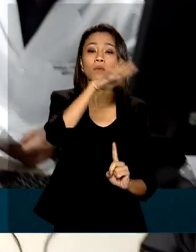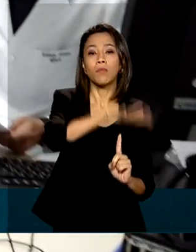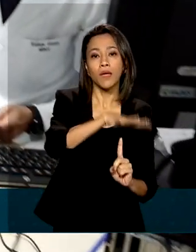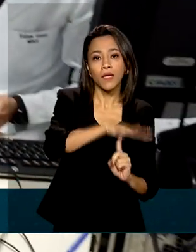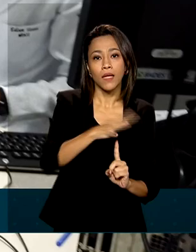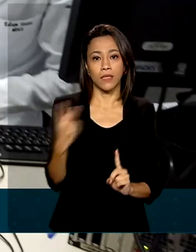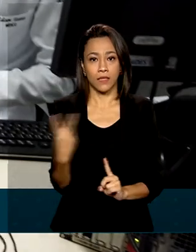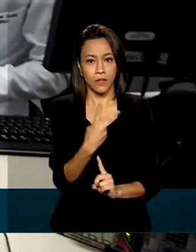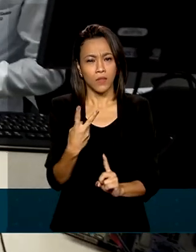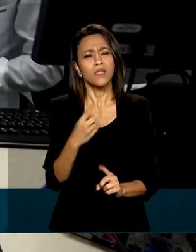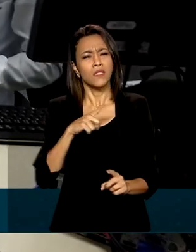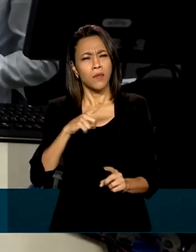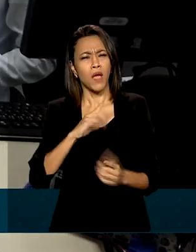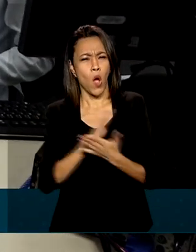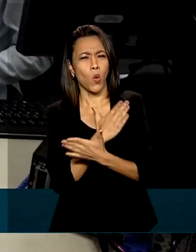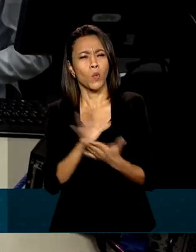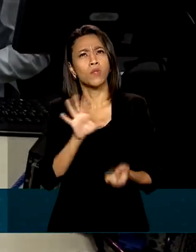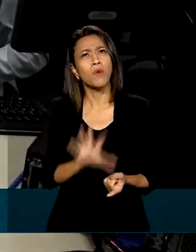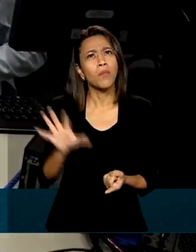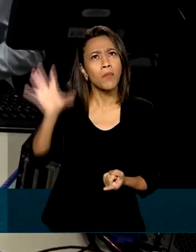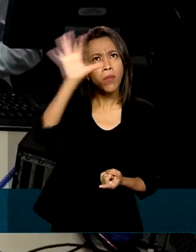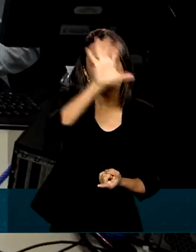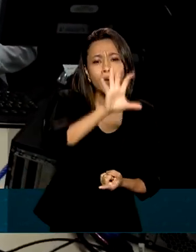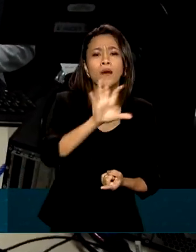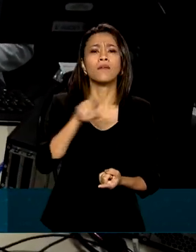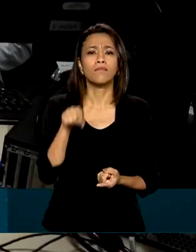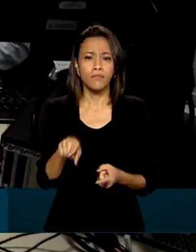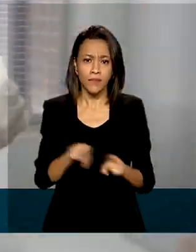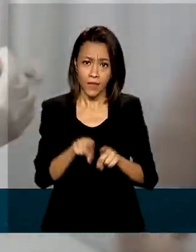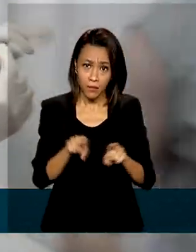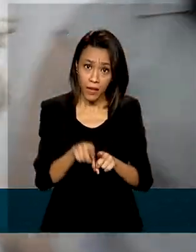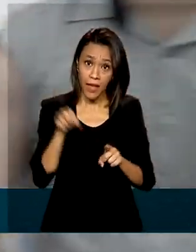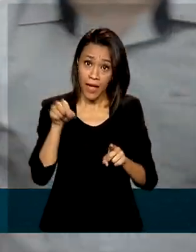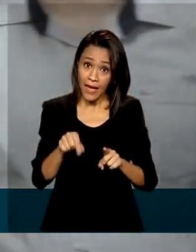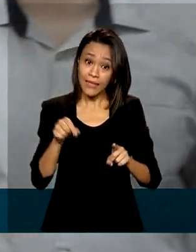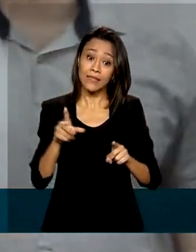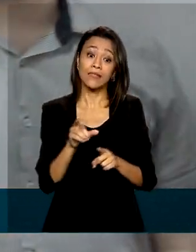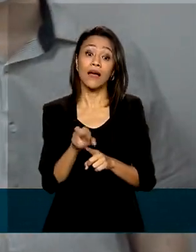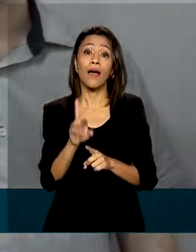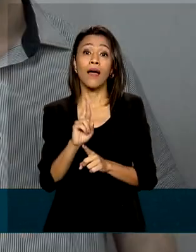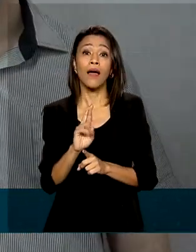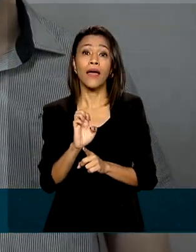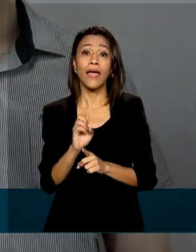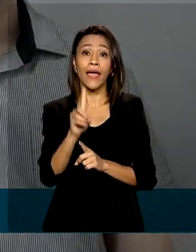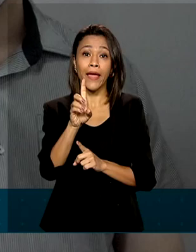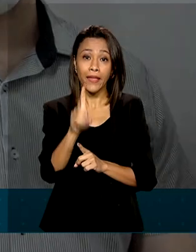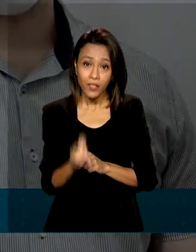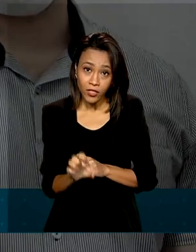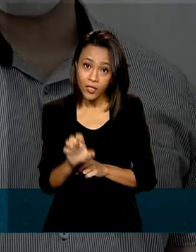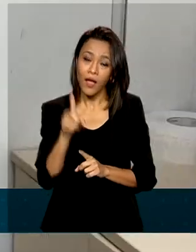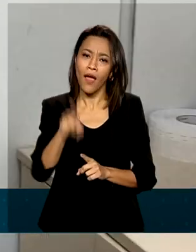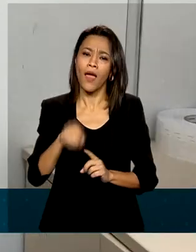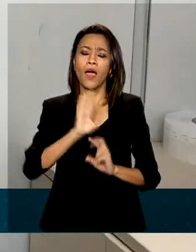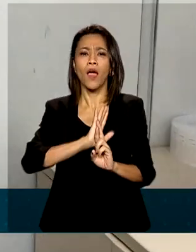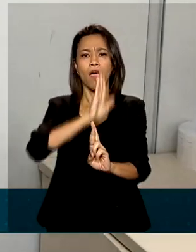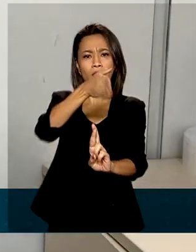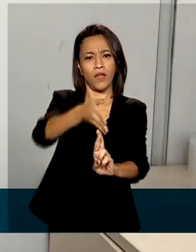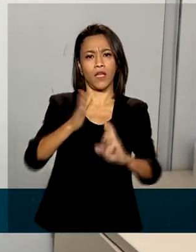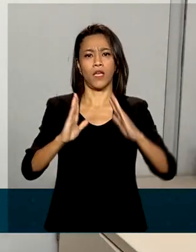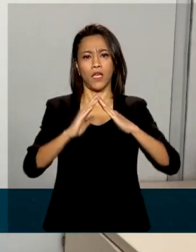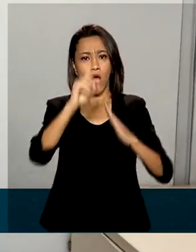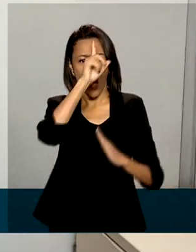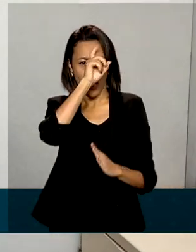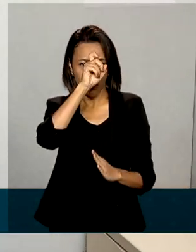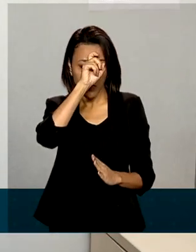E em algumas regiões, as unidades da rede EBSER têm atuado como hospitais de referência ao